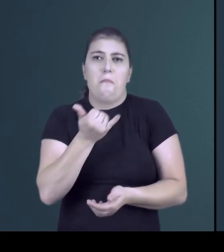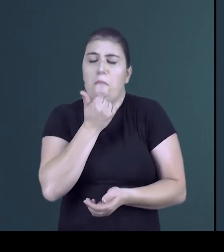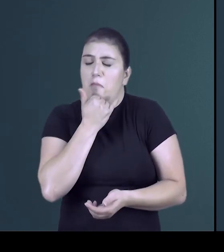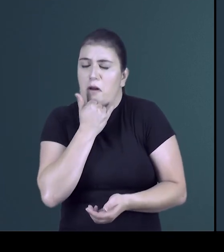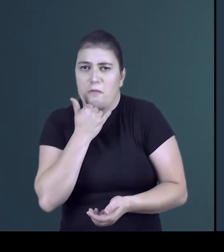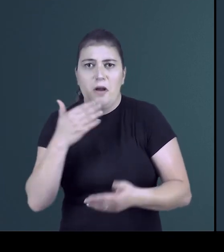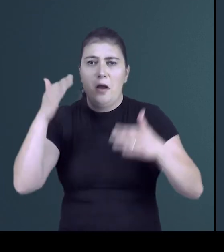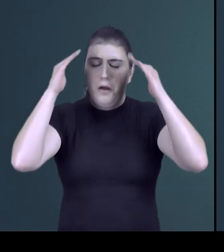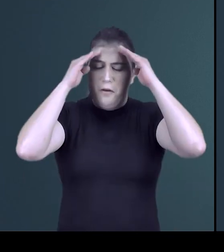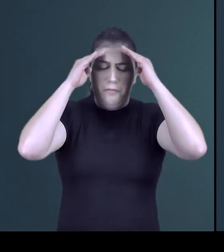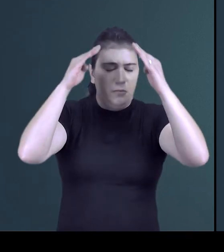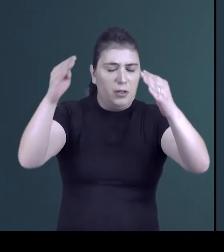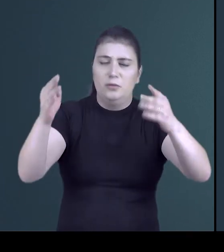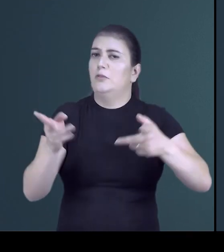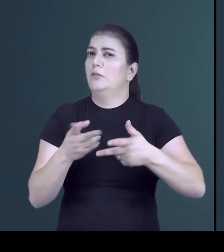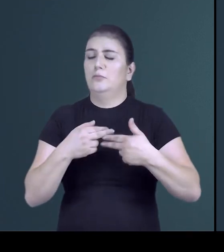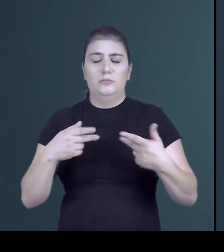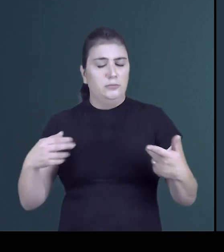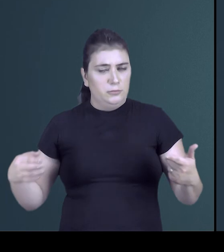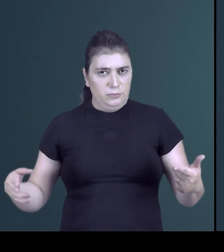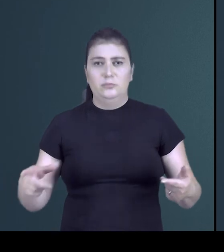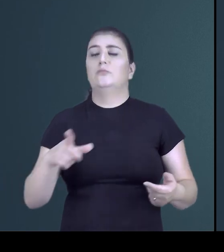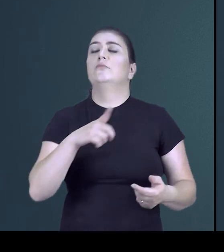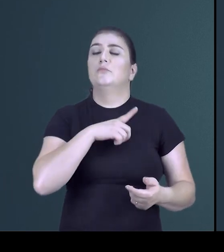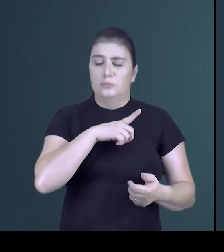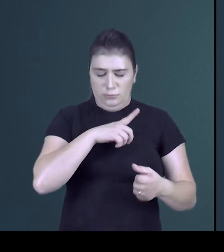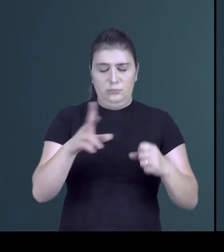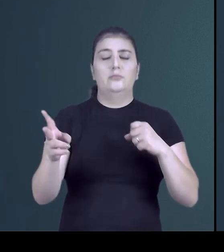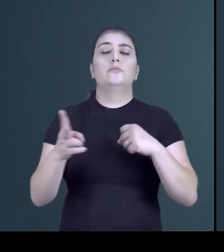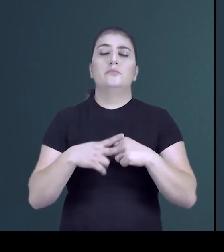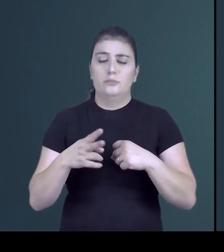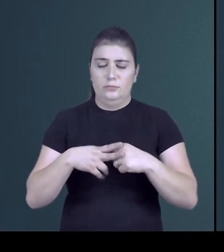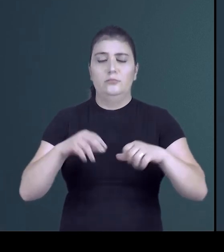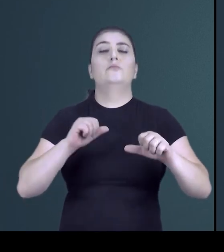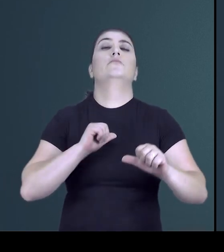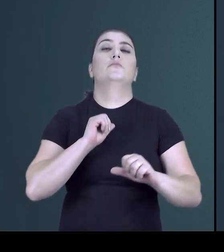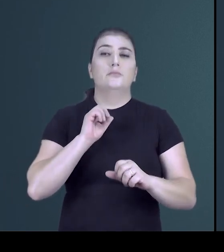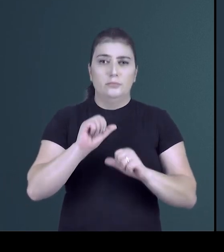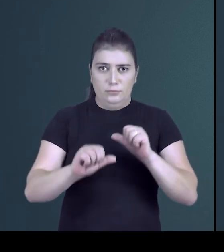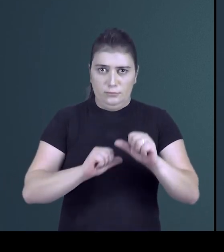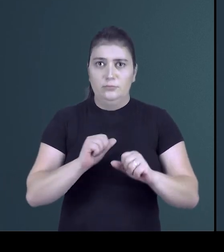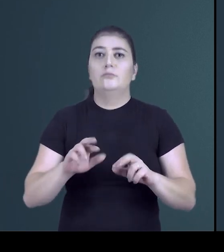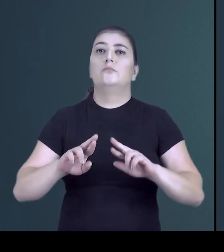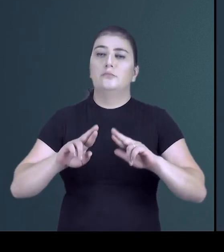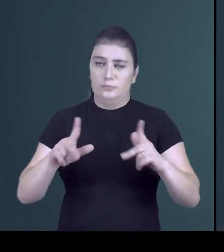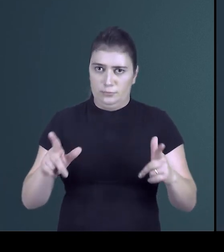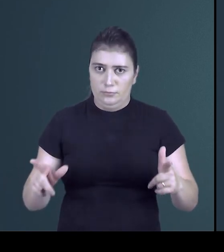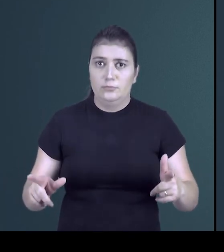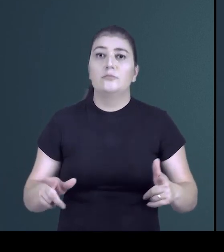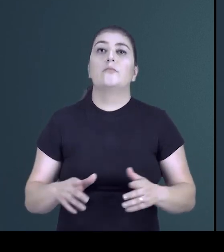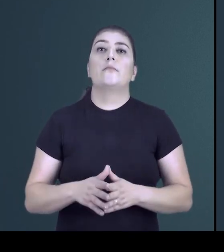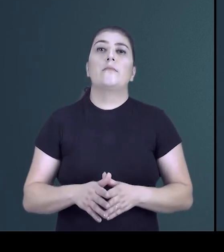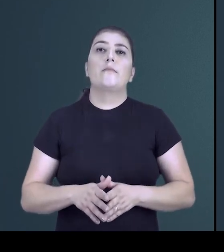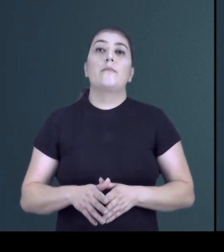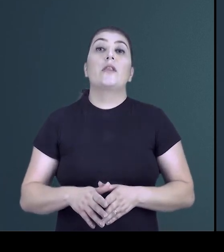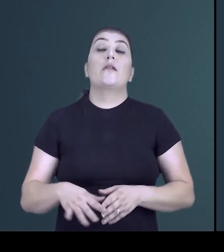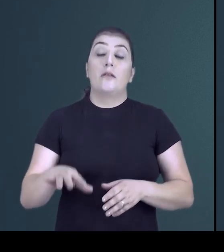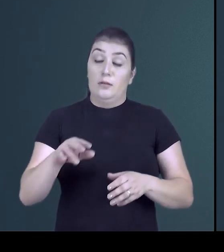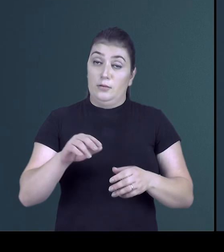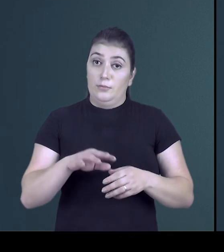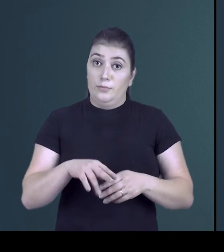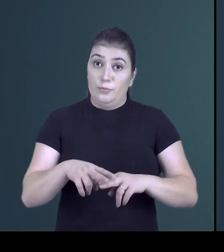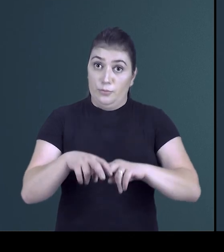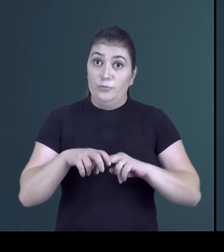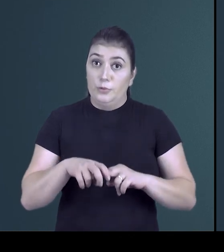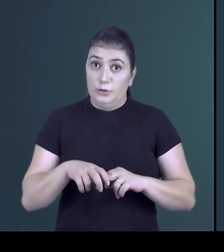obedecer, em uma sequência de estruturas verbais, tem sentidos diferentes e transitividades diferentes. Com